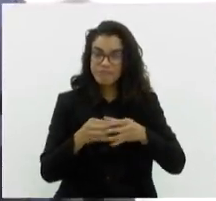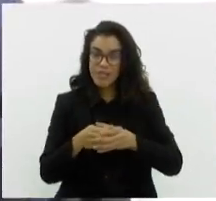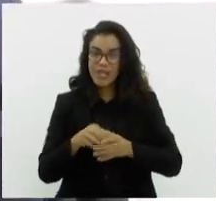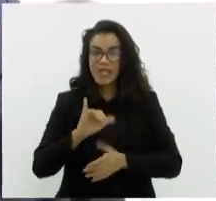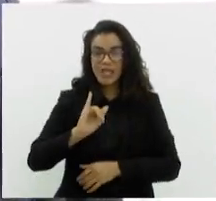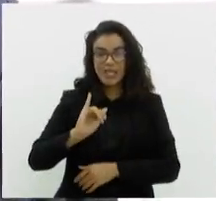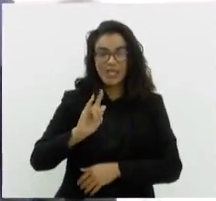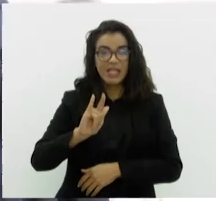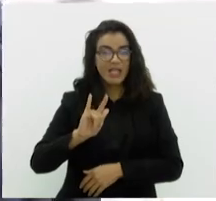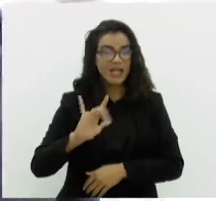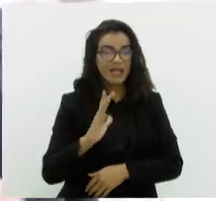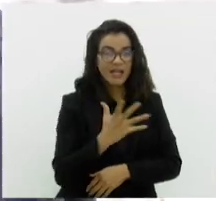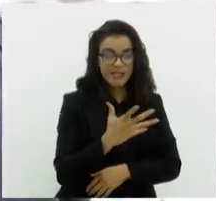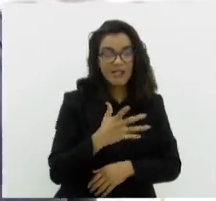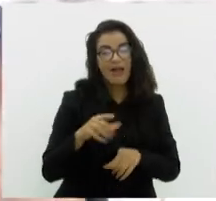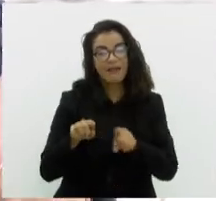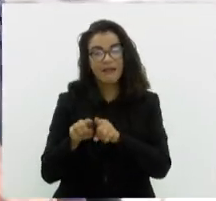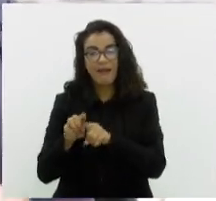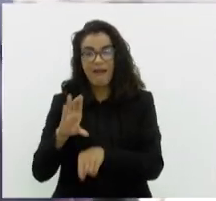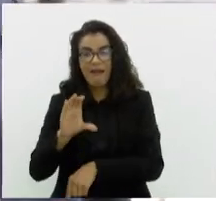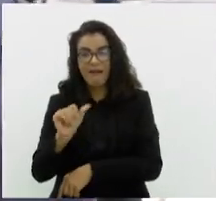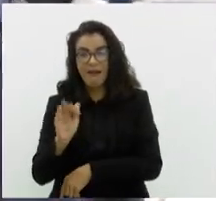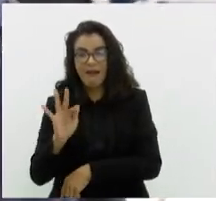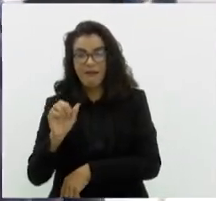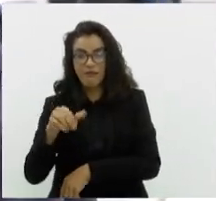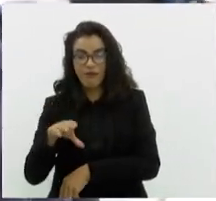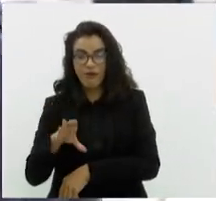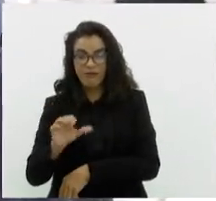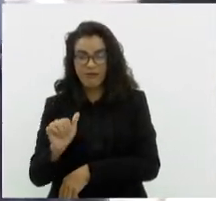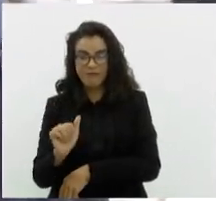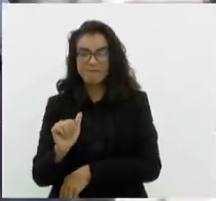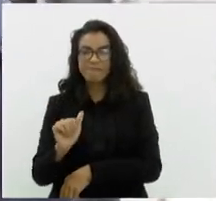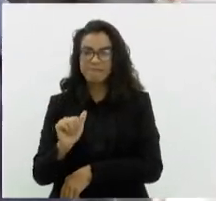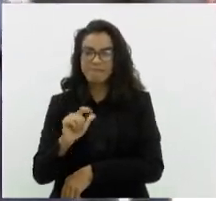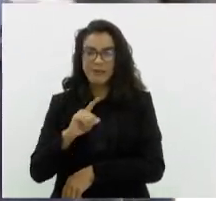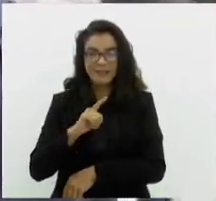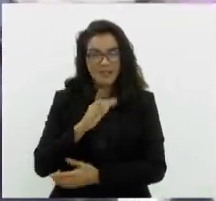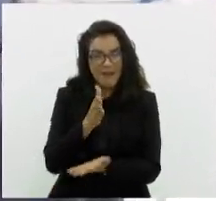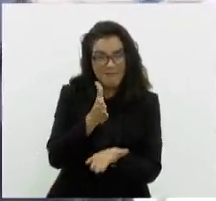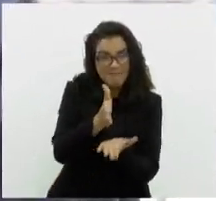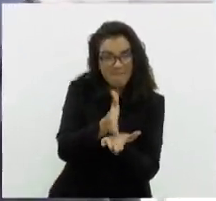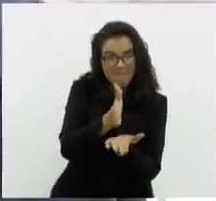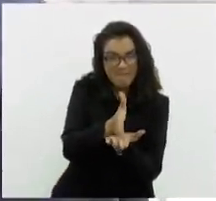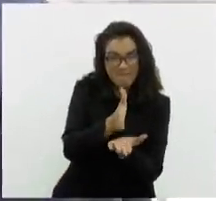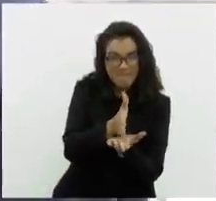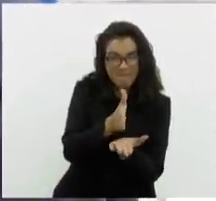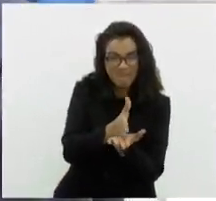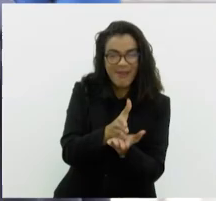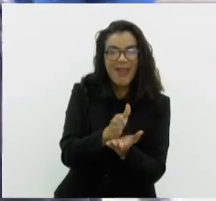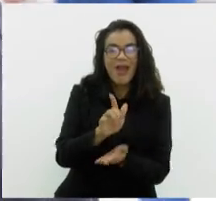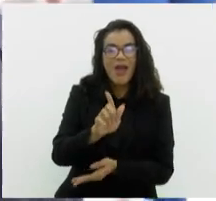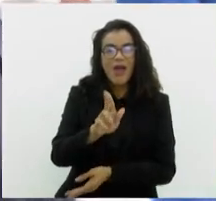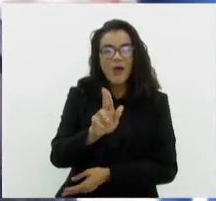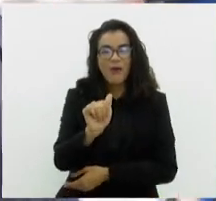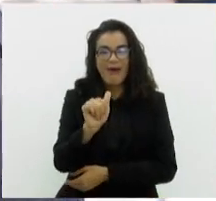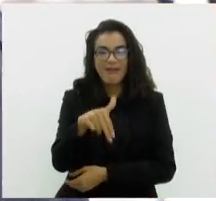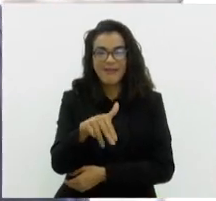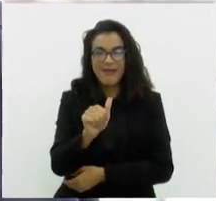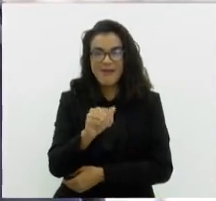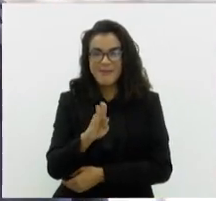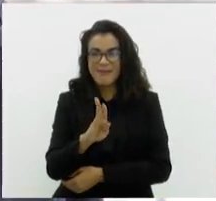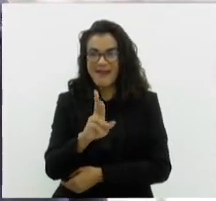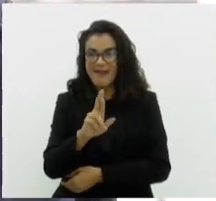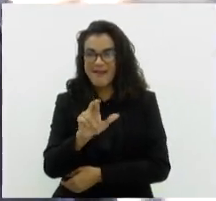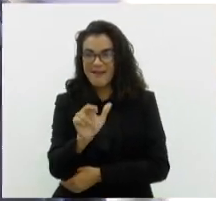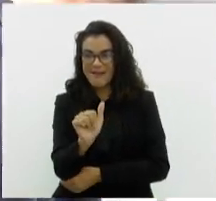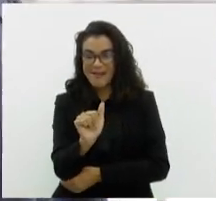Grande até a Tafona. E a gente está aqui bem no meio, a gente está na região hidrográfica da Baía de Guanabara. Cada